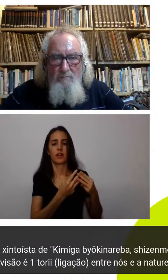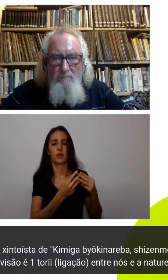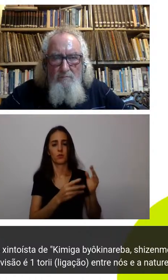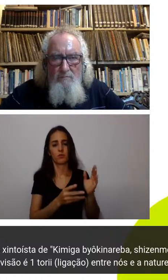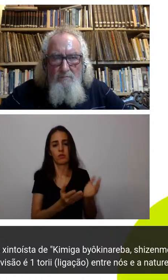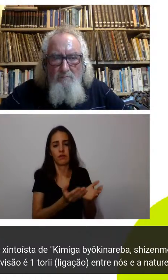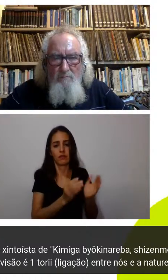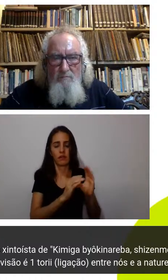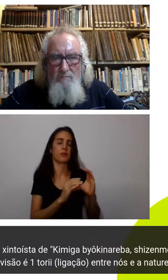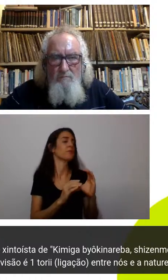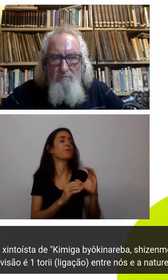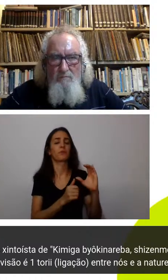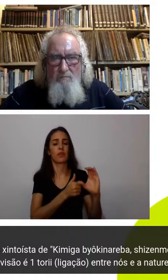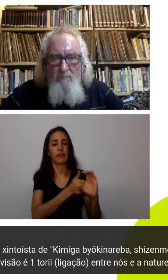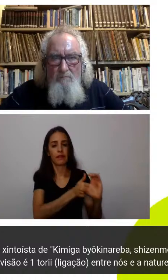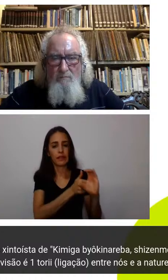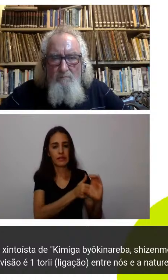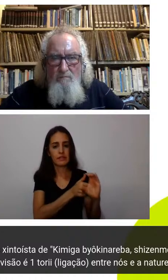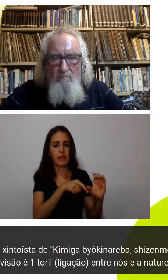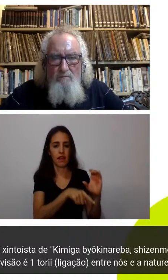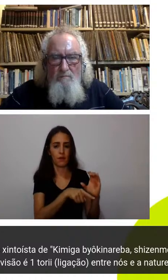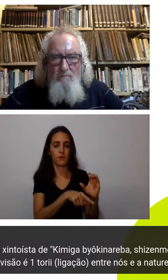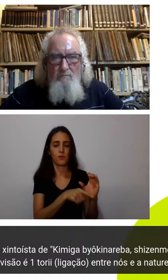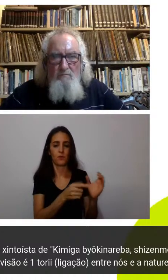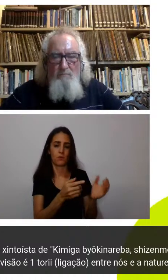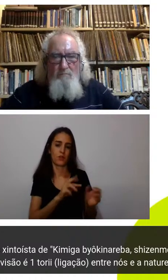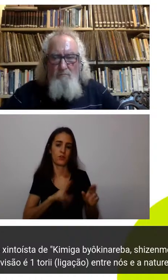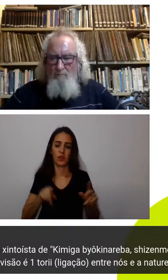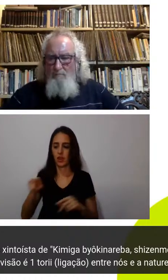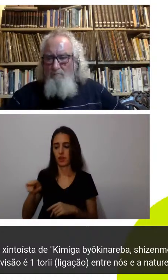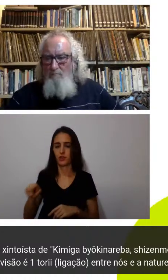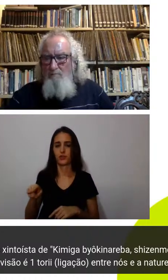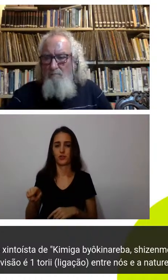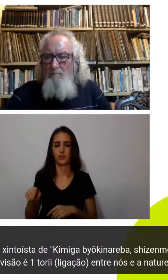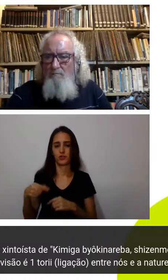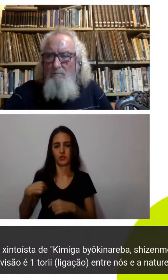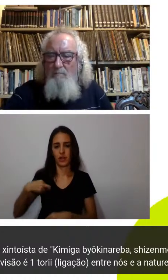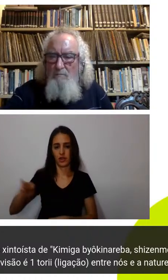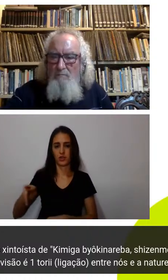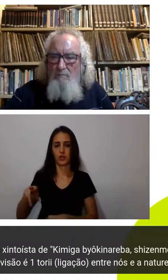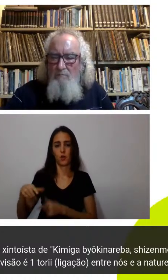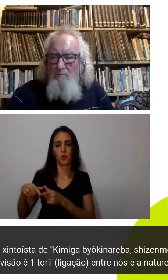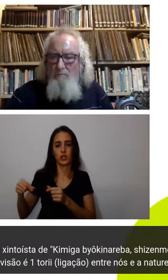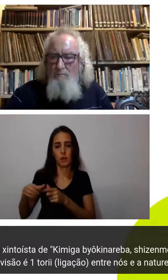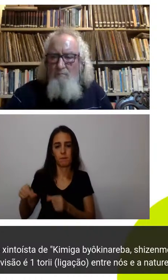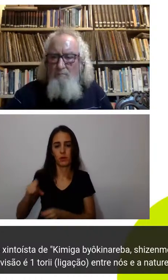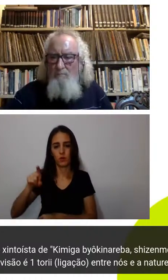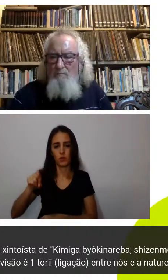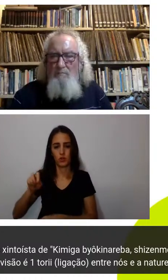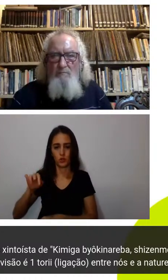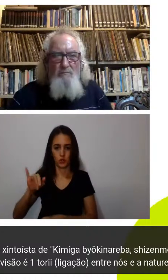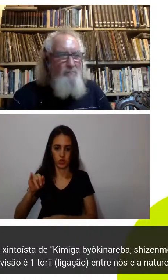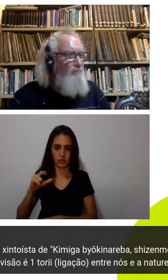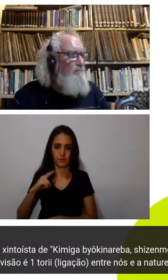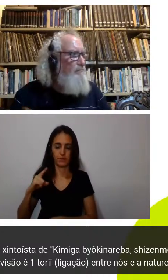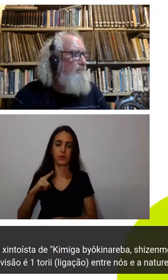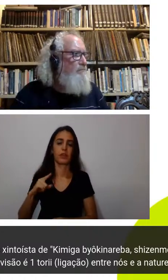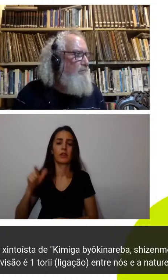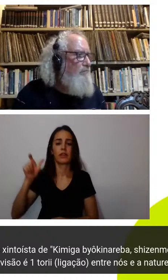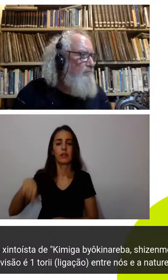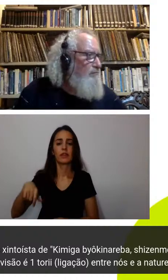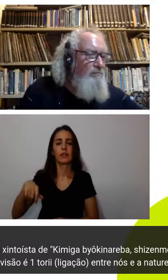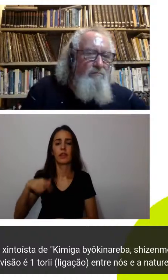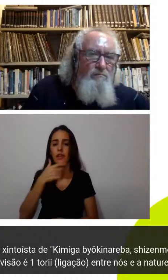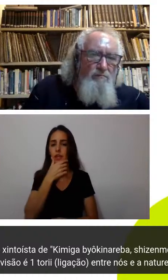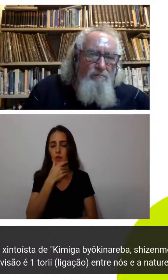como uma questão mais de apropriação tem um artigo de um autor que foi escrito em 67 chama Lino White e ele faz uma relação entre a visão